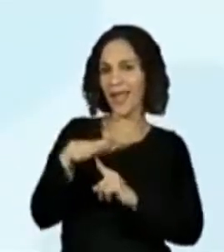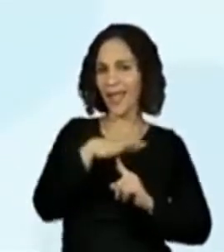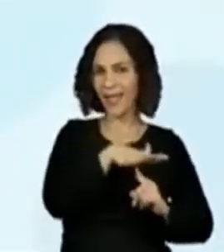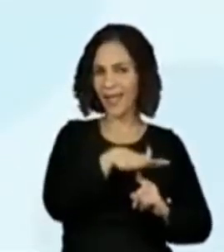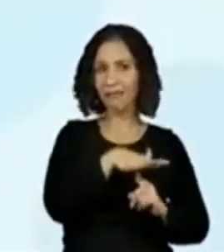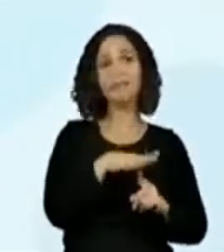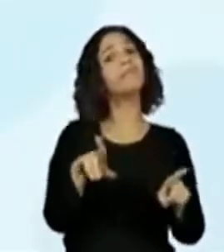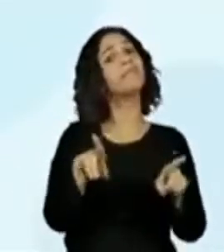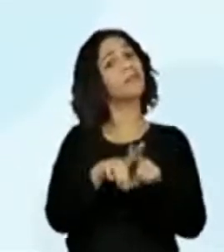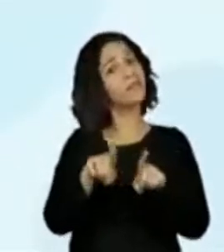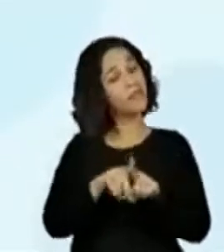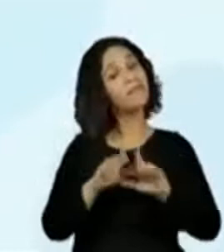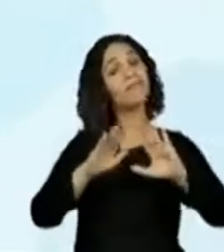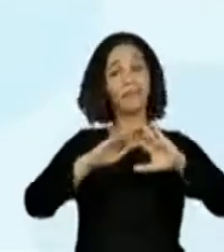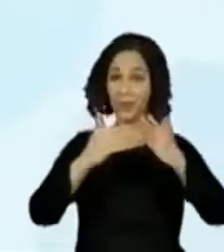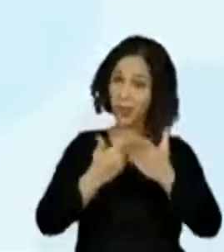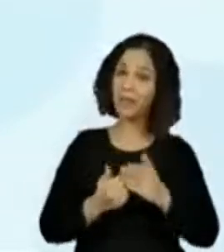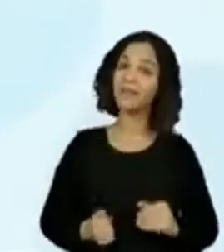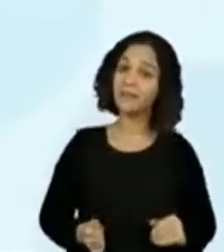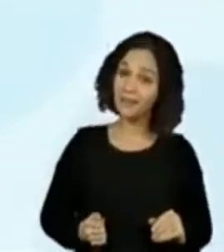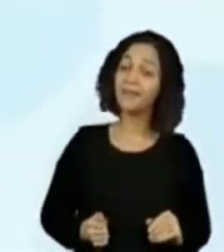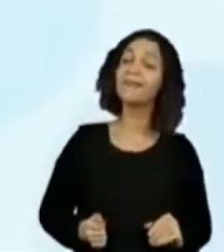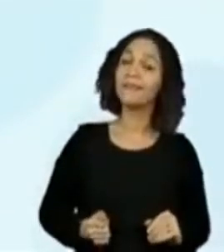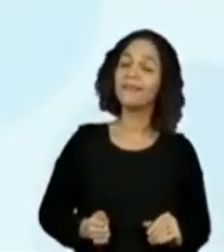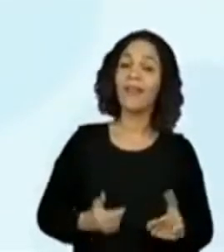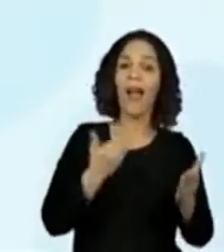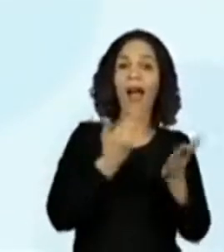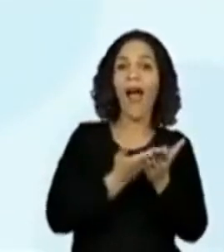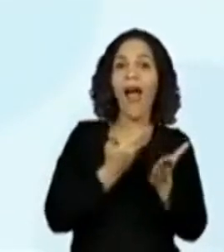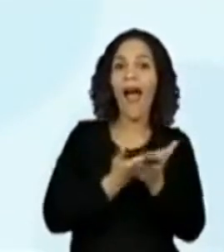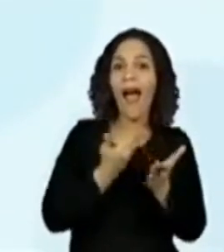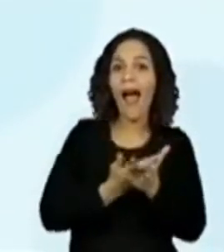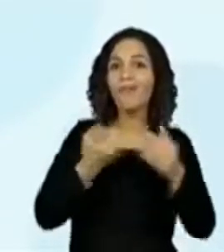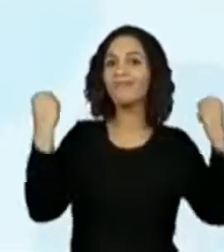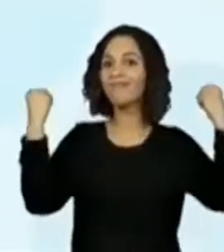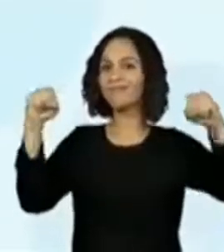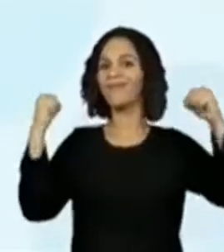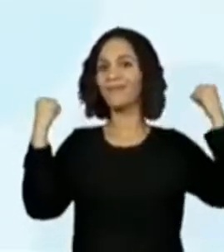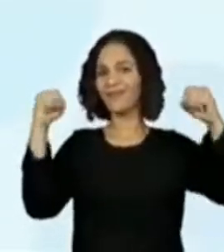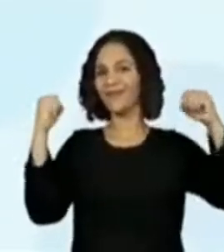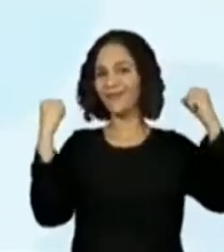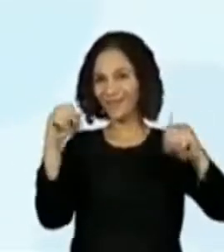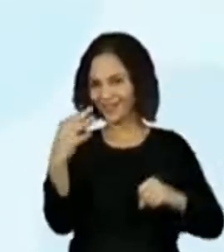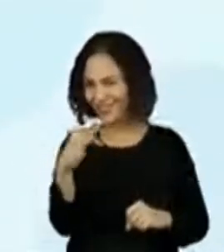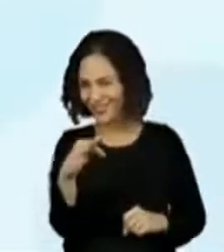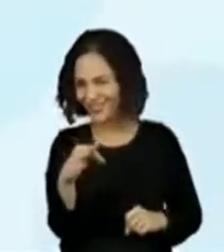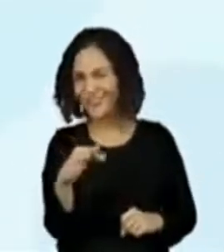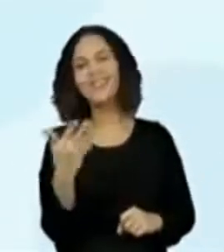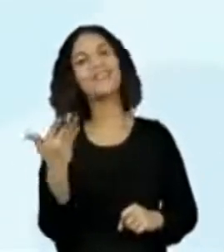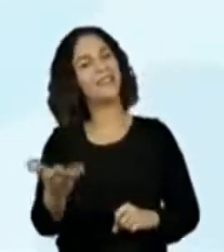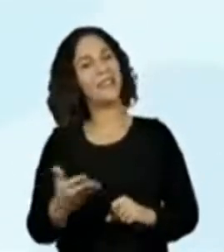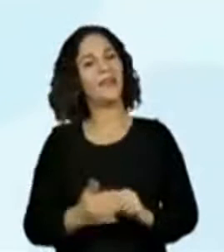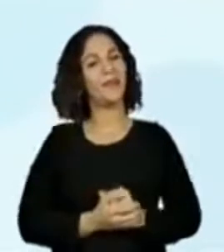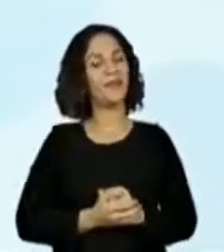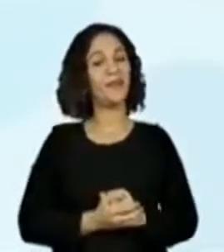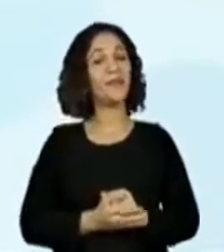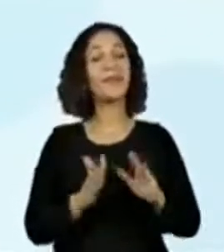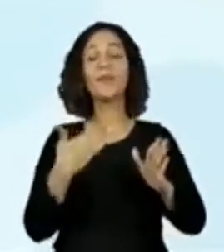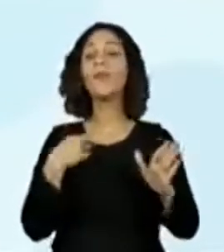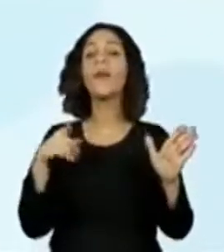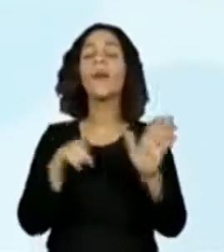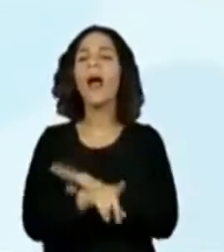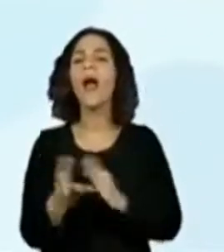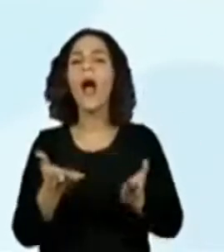também jogamos bola na escola. nas aulas de educação física. Isso. E onde nós